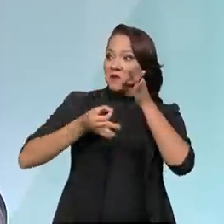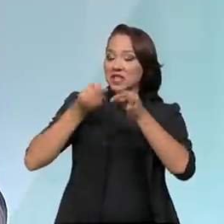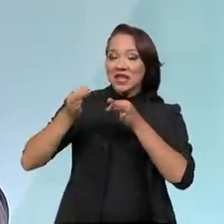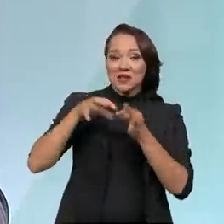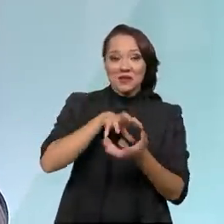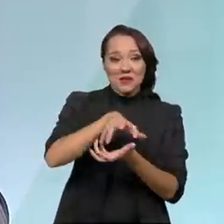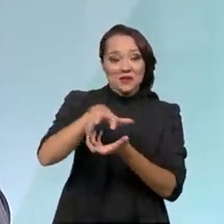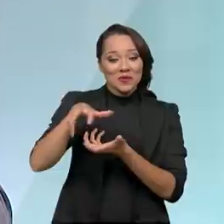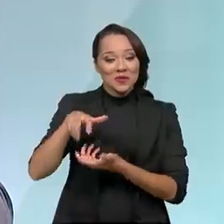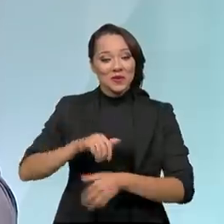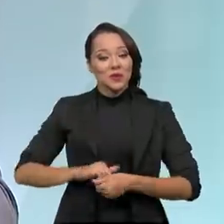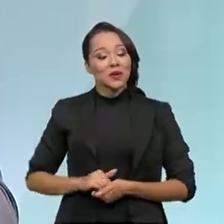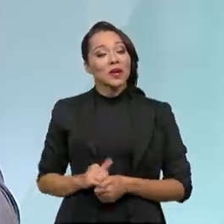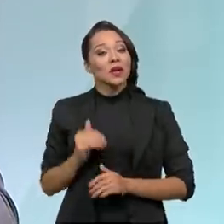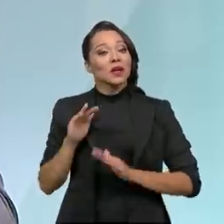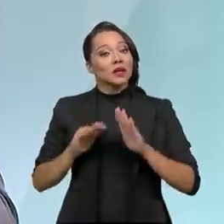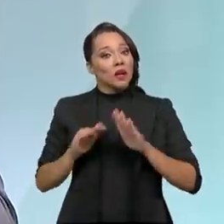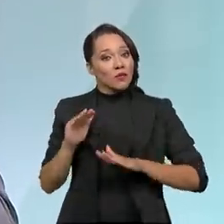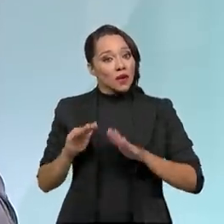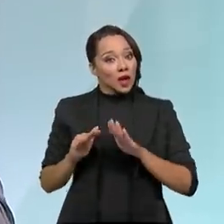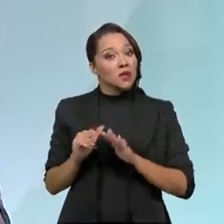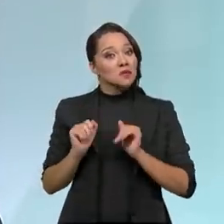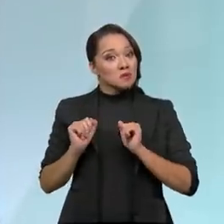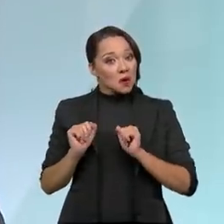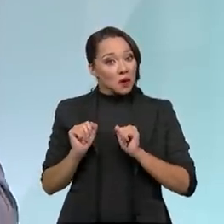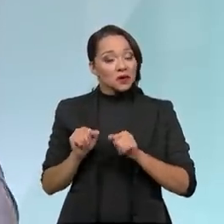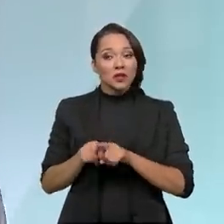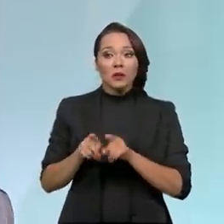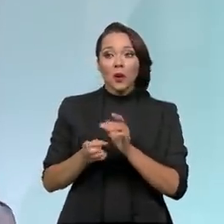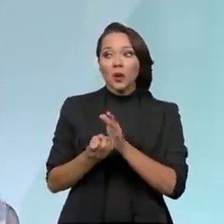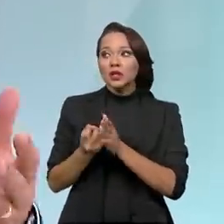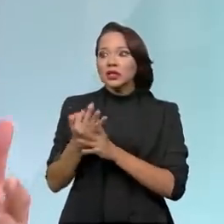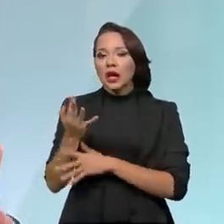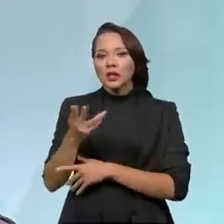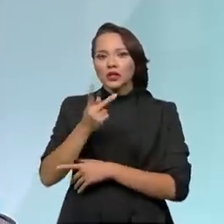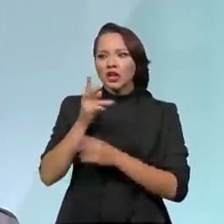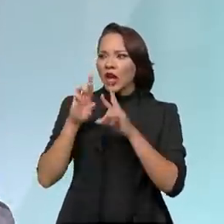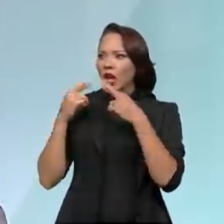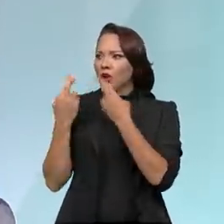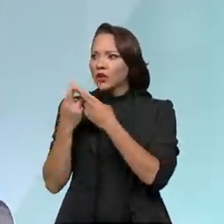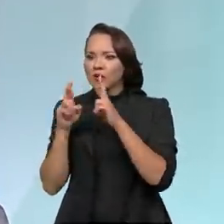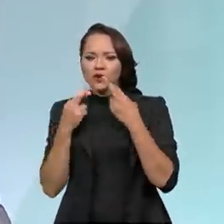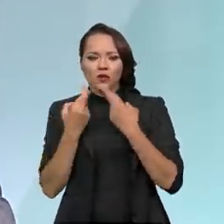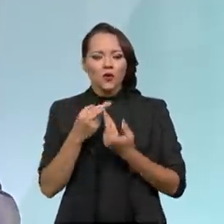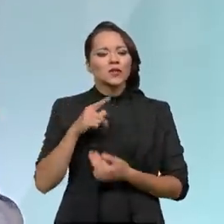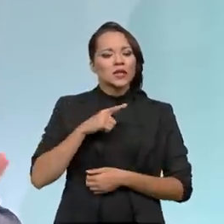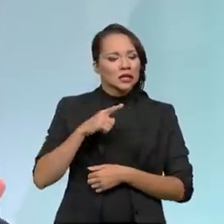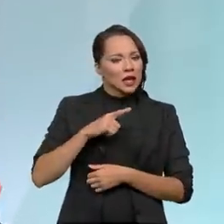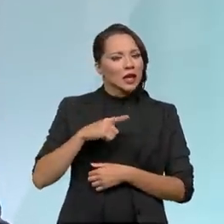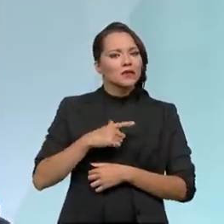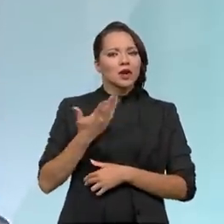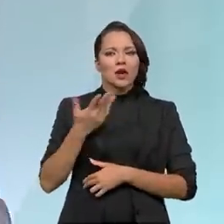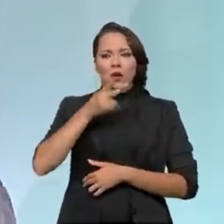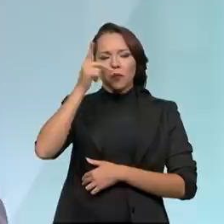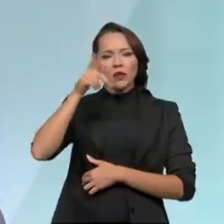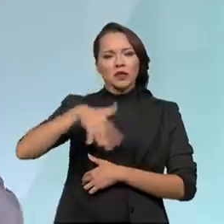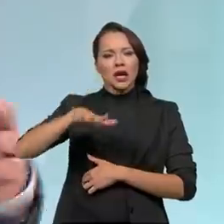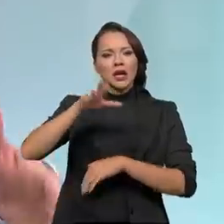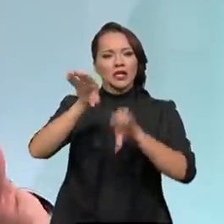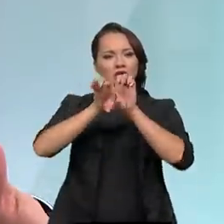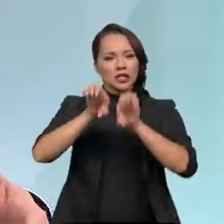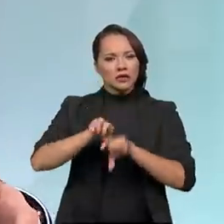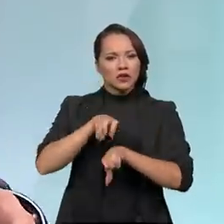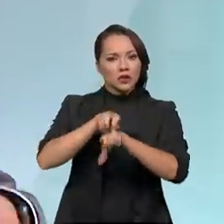Acho que foi, talvez, uma quantidade muito grande de reuniões que nós tivemos com operadores de infraestrutura,